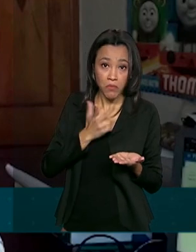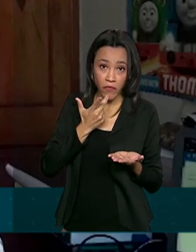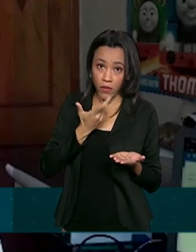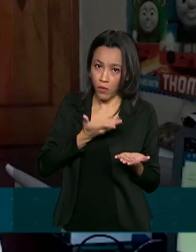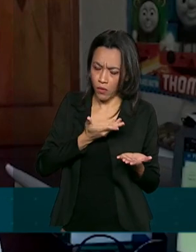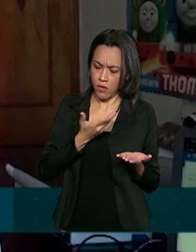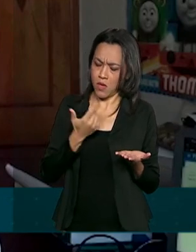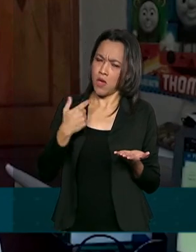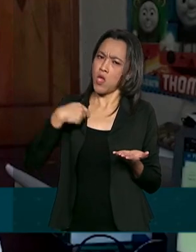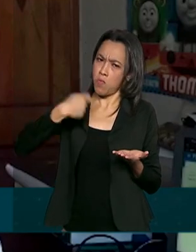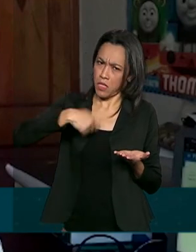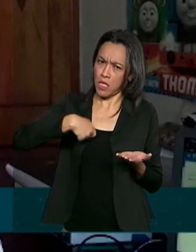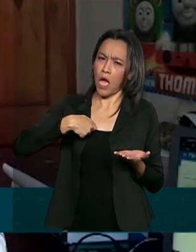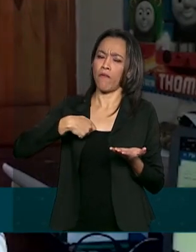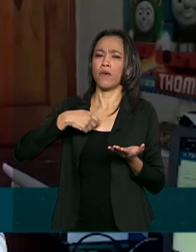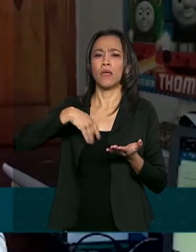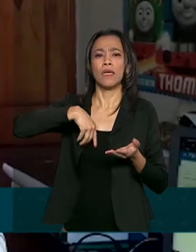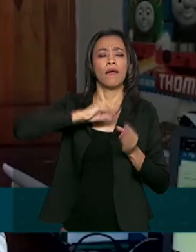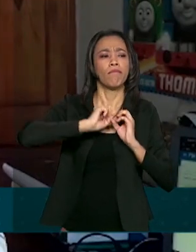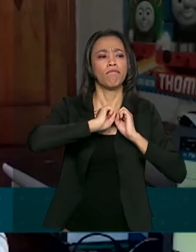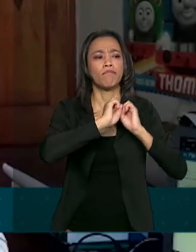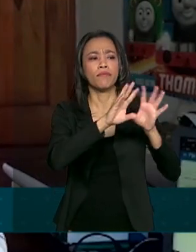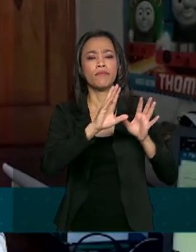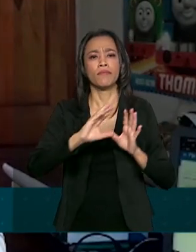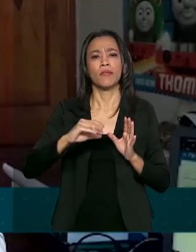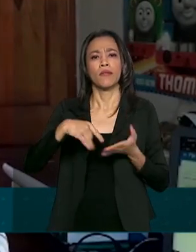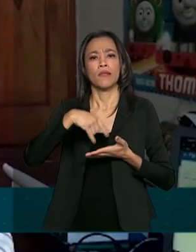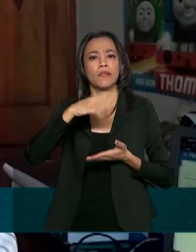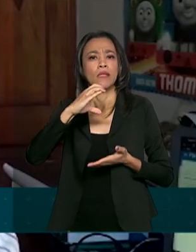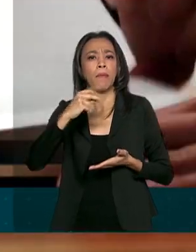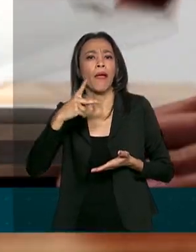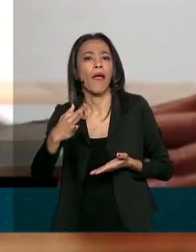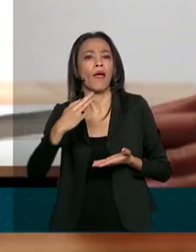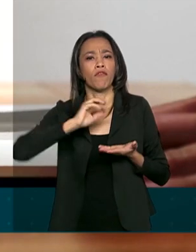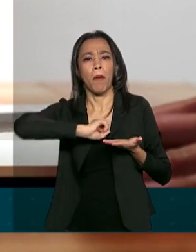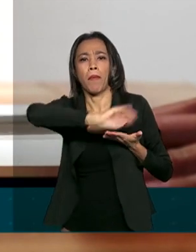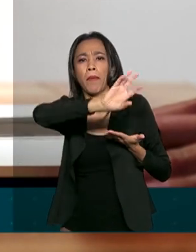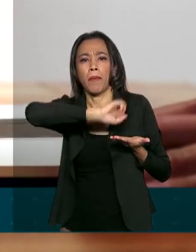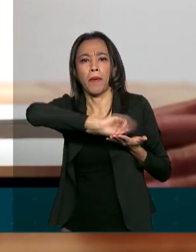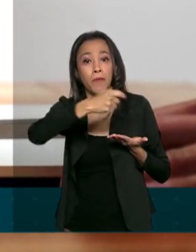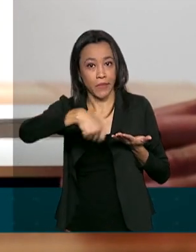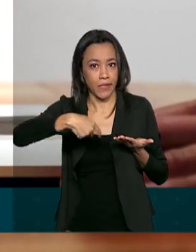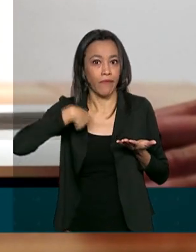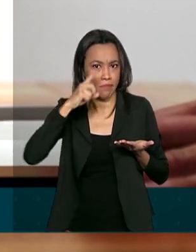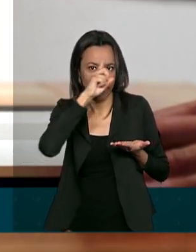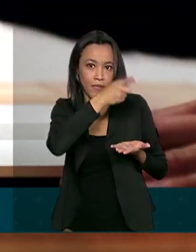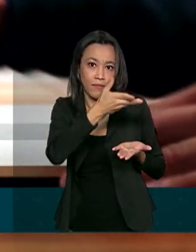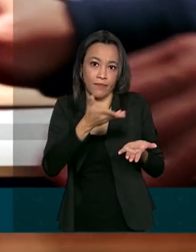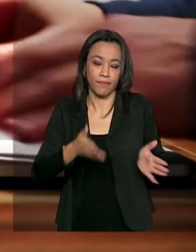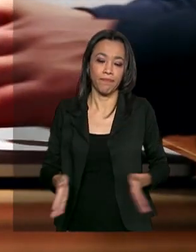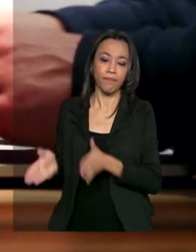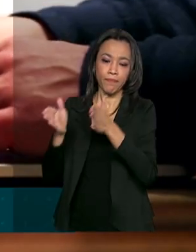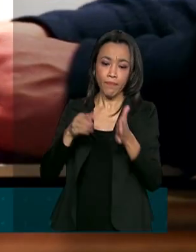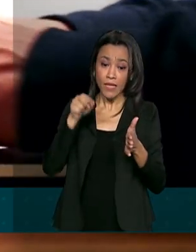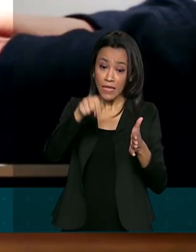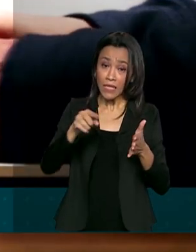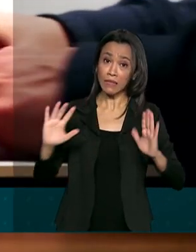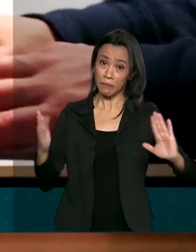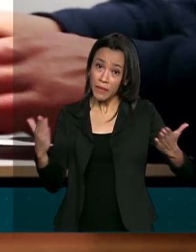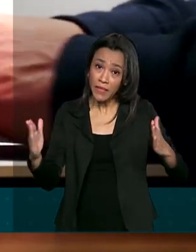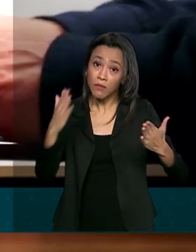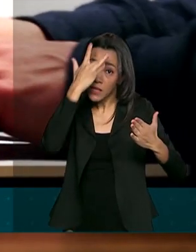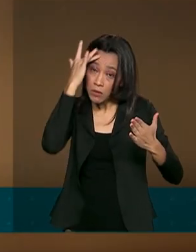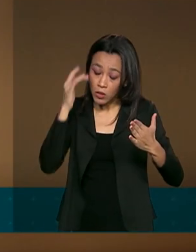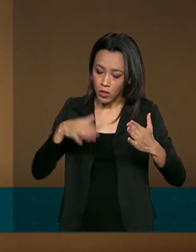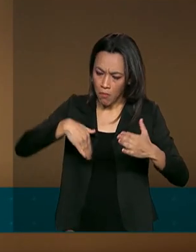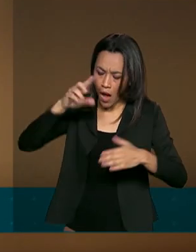Para isso eu tinha que mandar meus dados. Graças a Deus não mandei meu CPF para lá. Nesse momento em que as pessoas ficam conectadas no